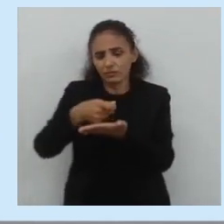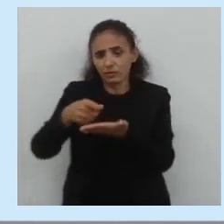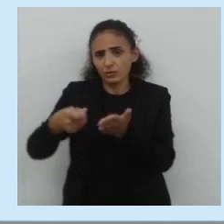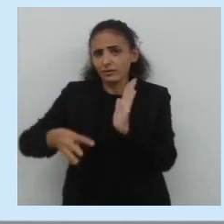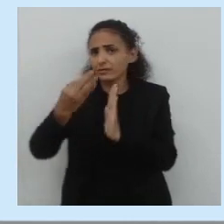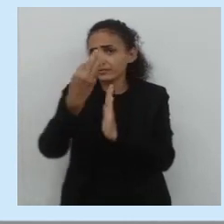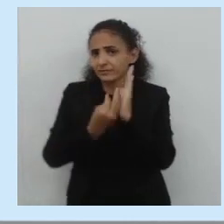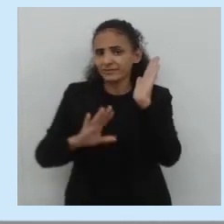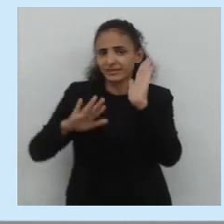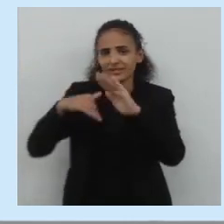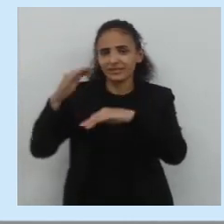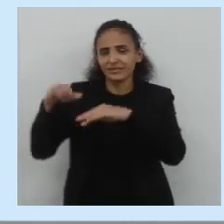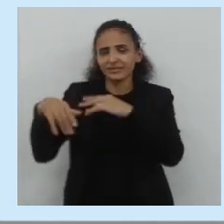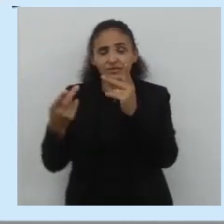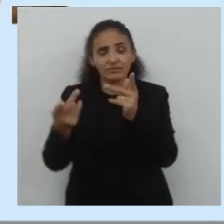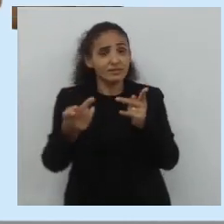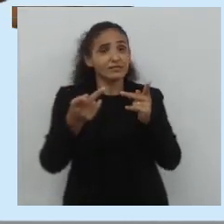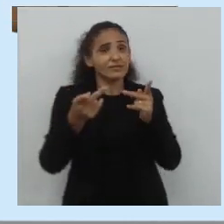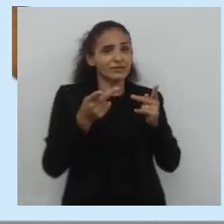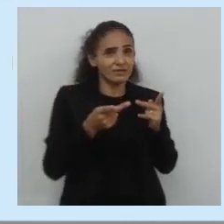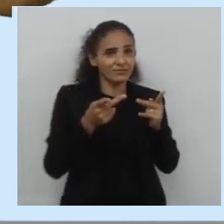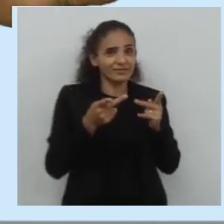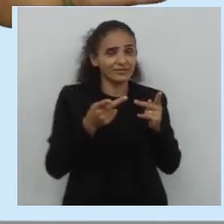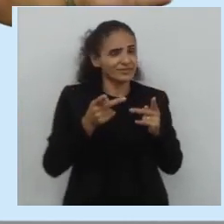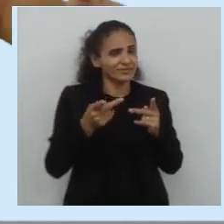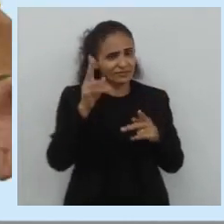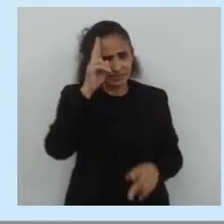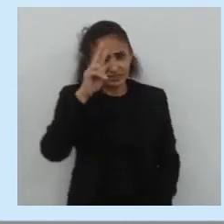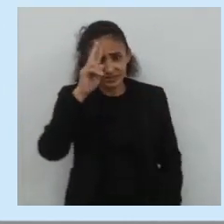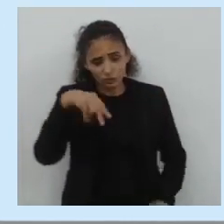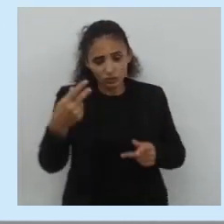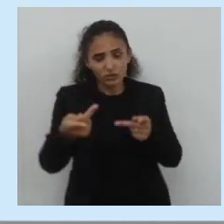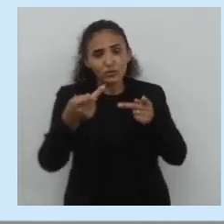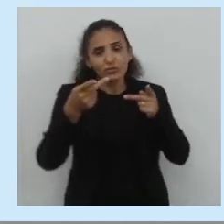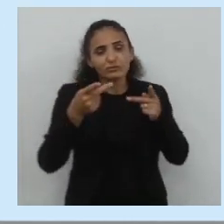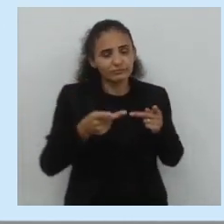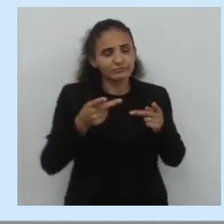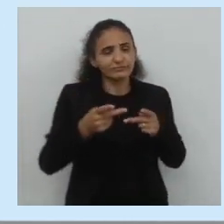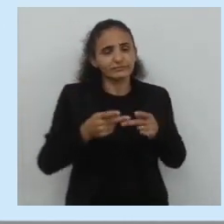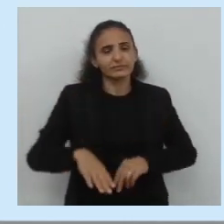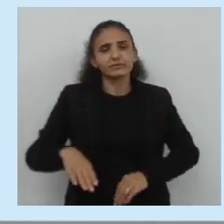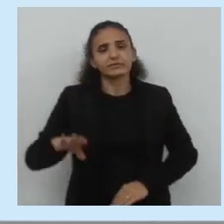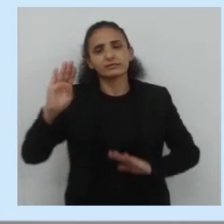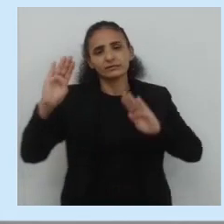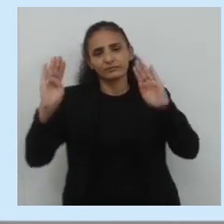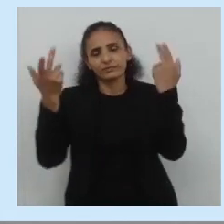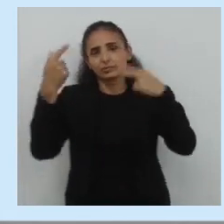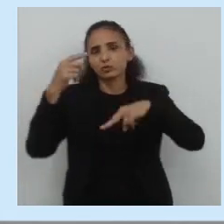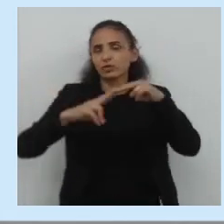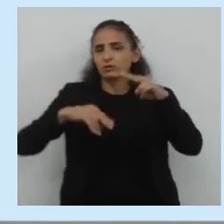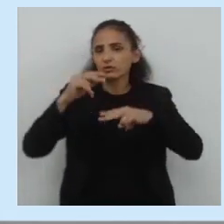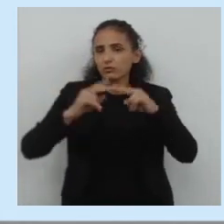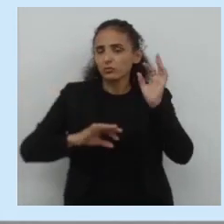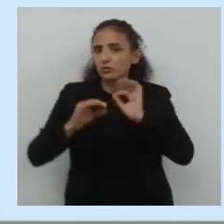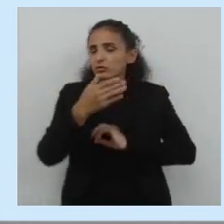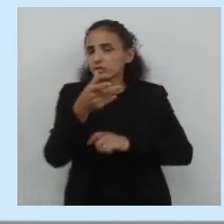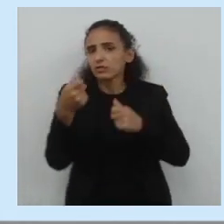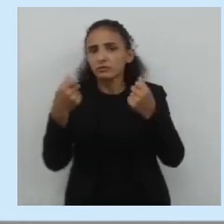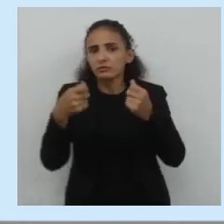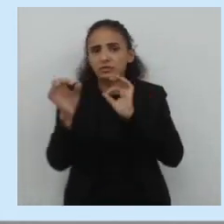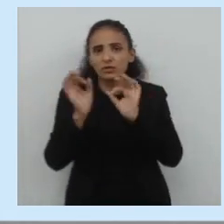veja só aquele convite de uma festa junina, então é importante observar isso. É a questão do